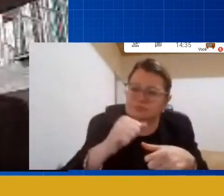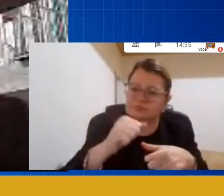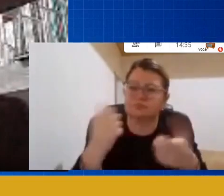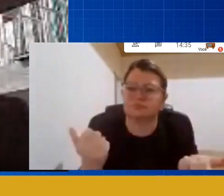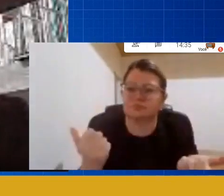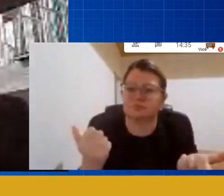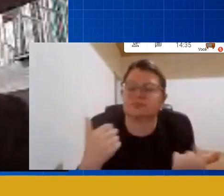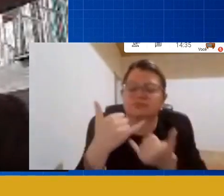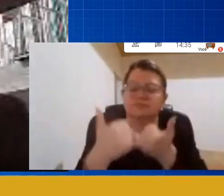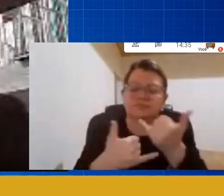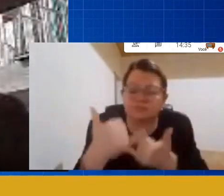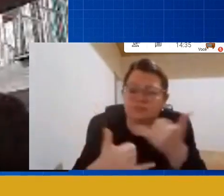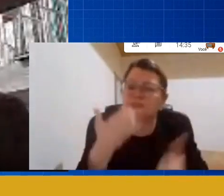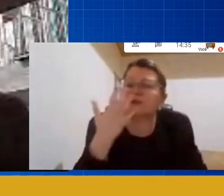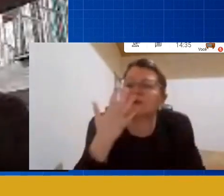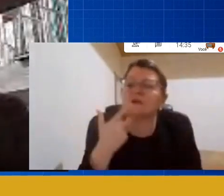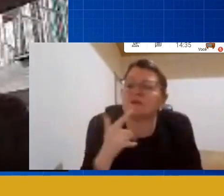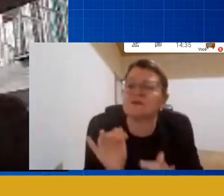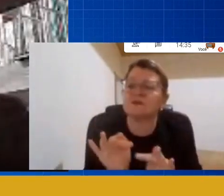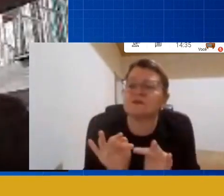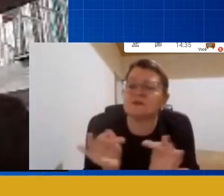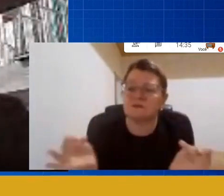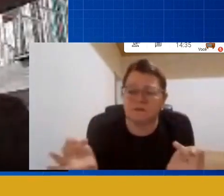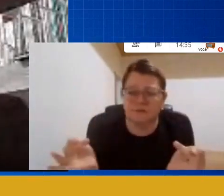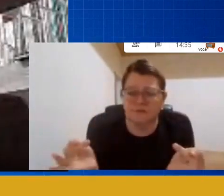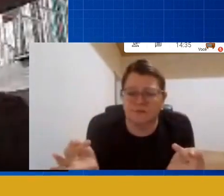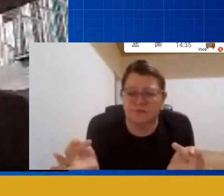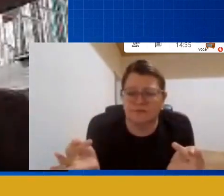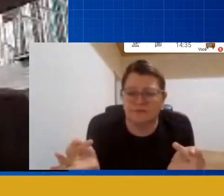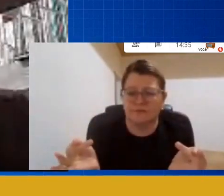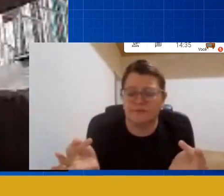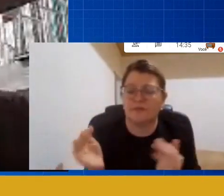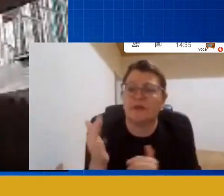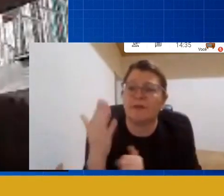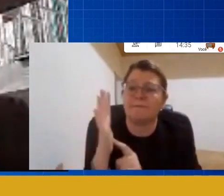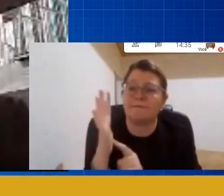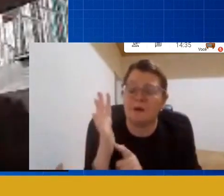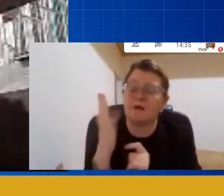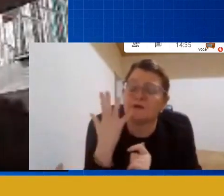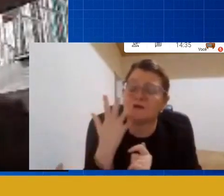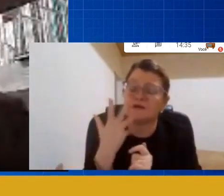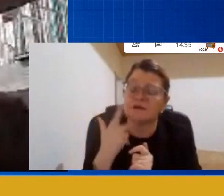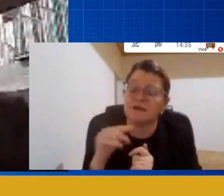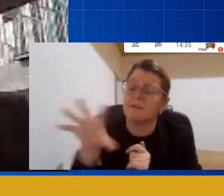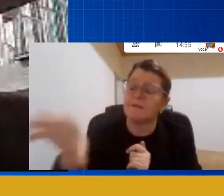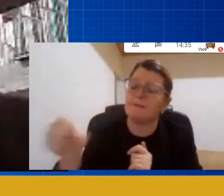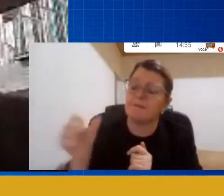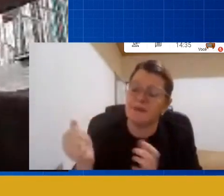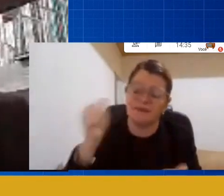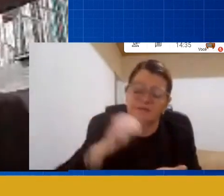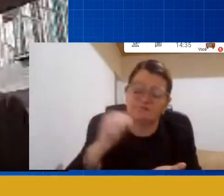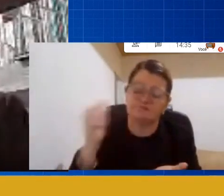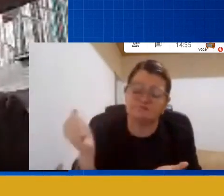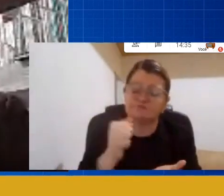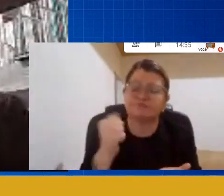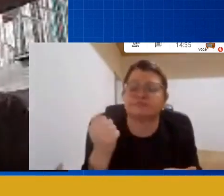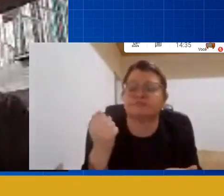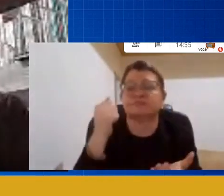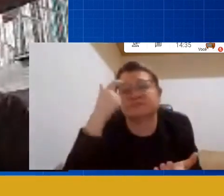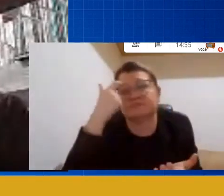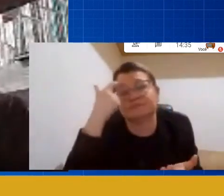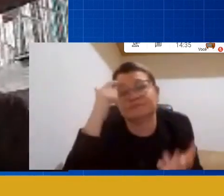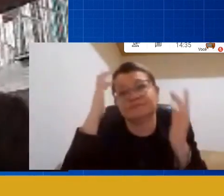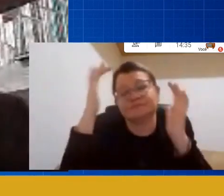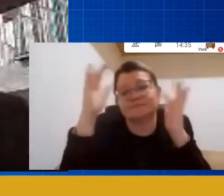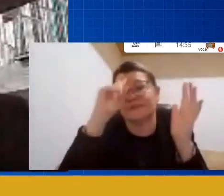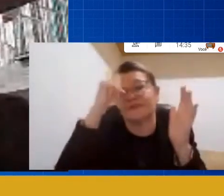disposição da criança por mais simples que sejam por exemplo na mão da criança um pouquinho só de imaginação vira um brinquedo